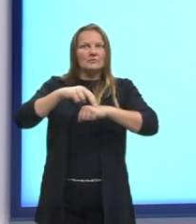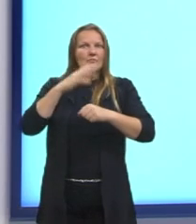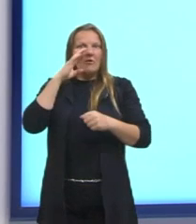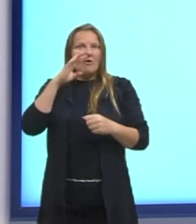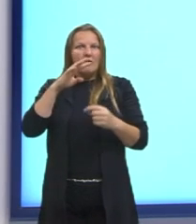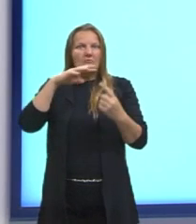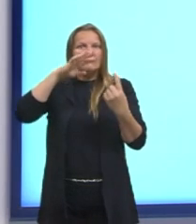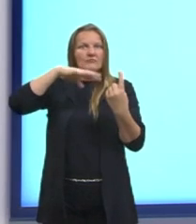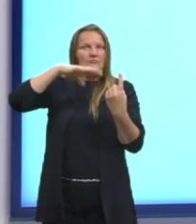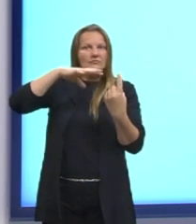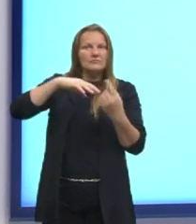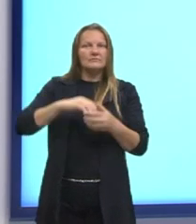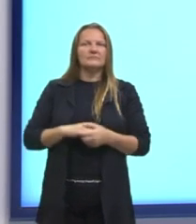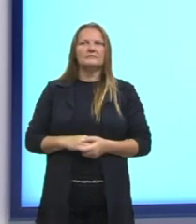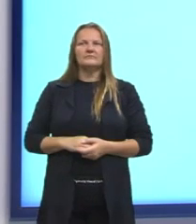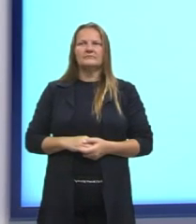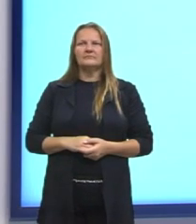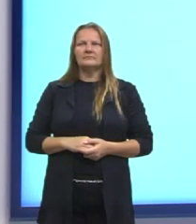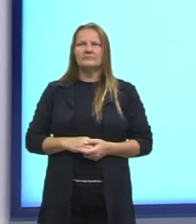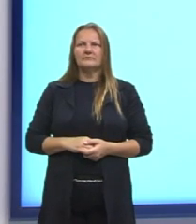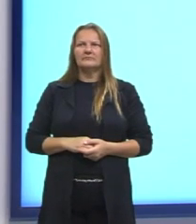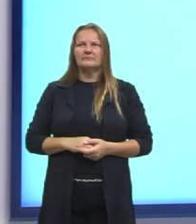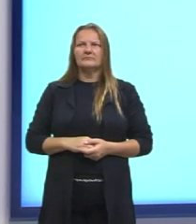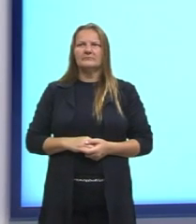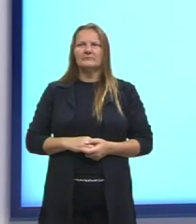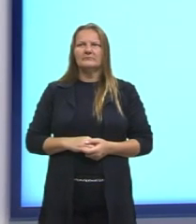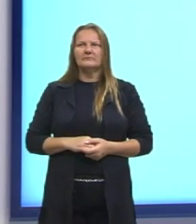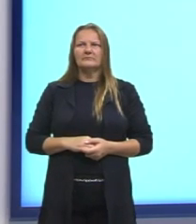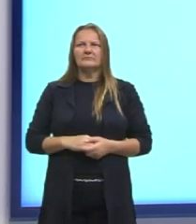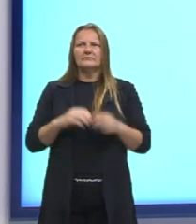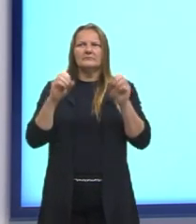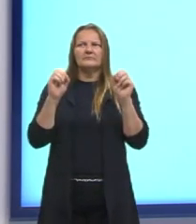culto à celebridade. Trocou, professor. Ok?